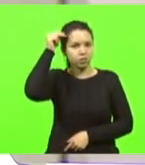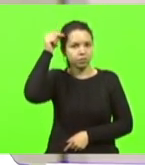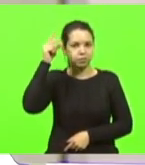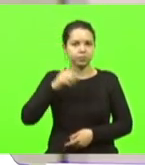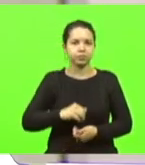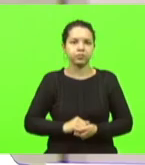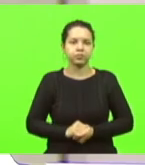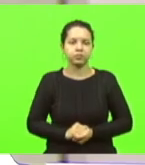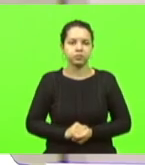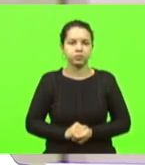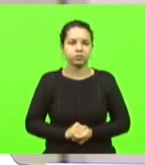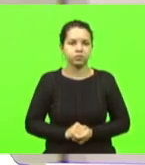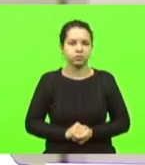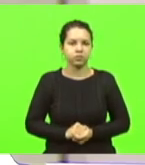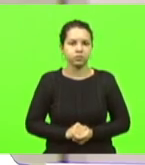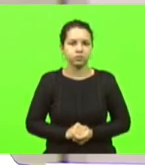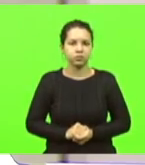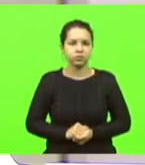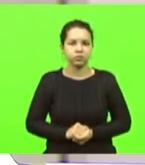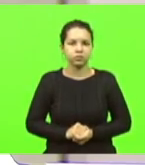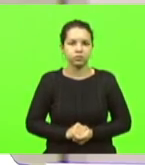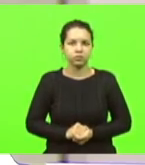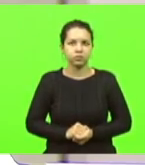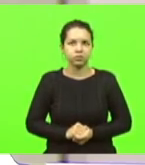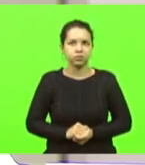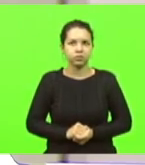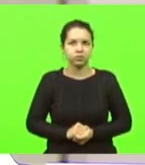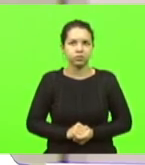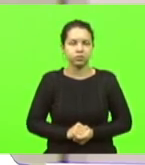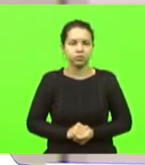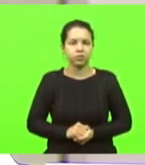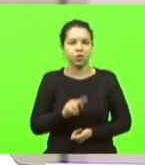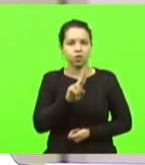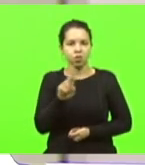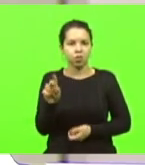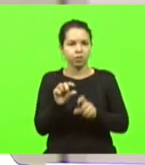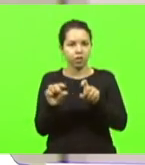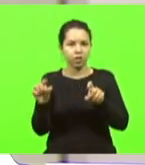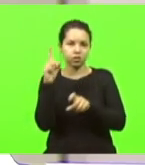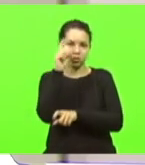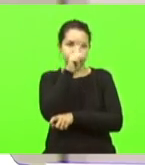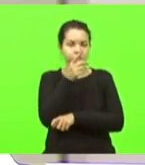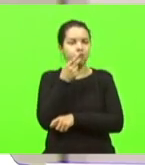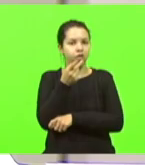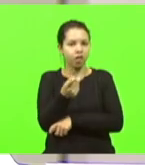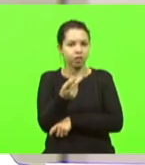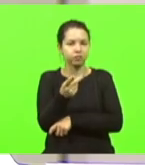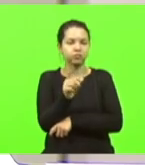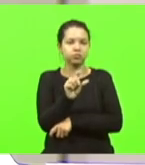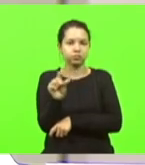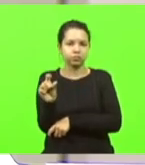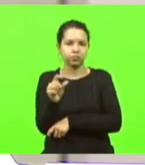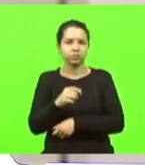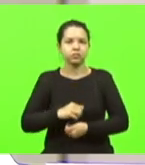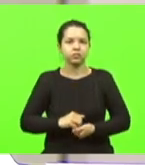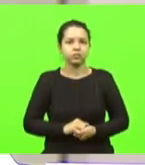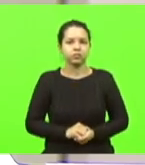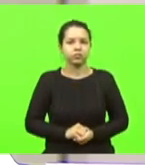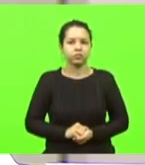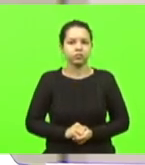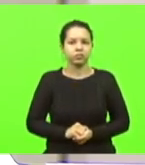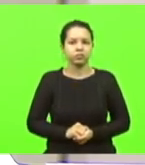Hedrick Hedrick Hedrick Hedrick Hedrick Hedrick Sobrenome da Dirce um pouco complicado aqui para mim manifestando